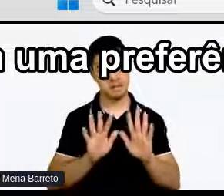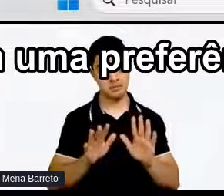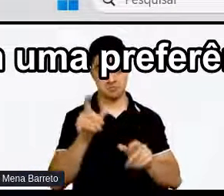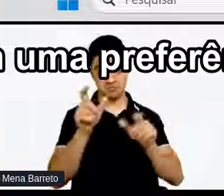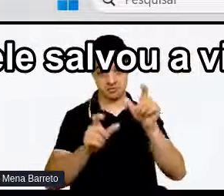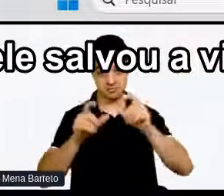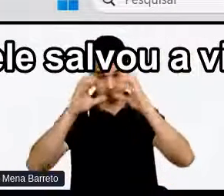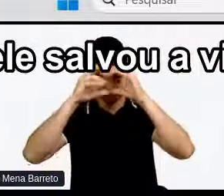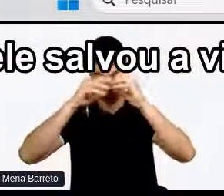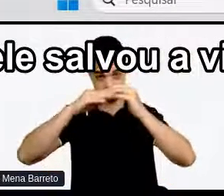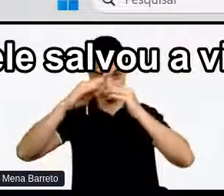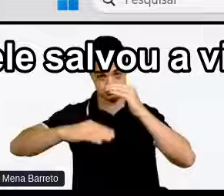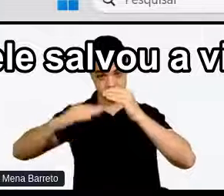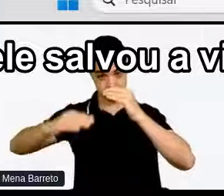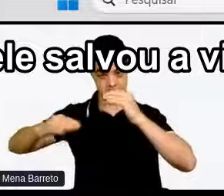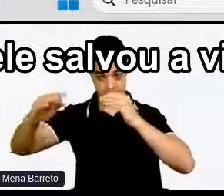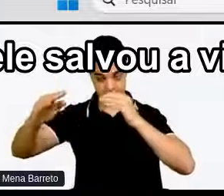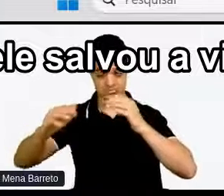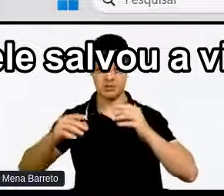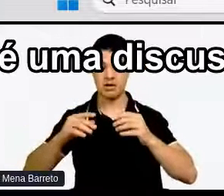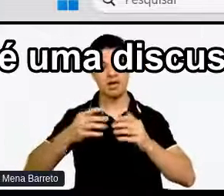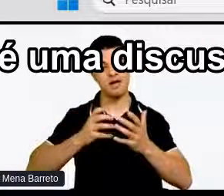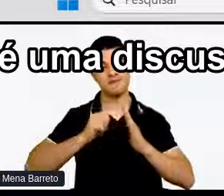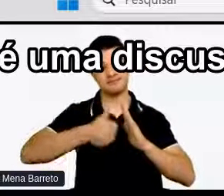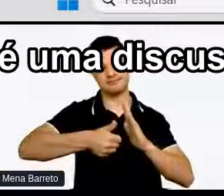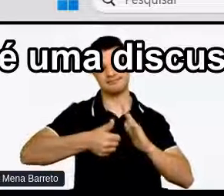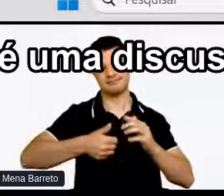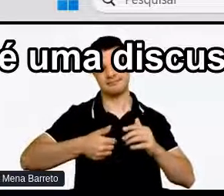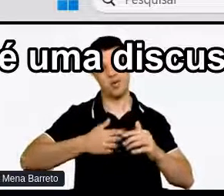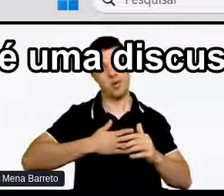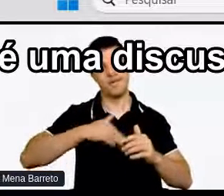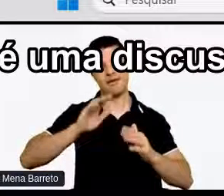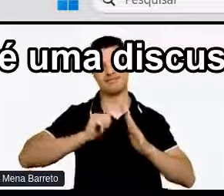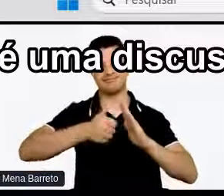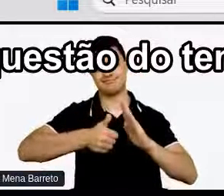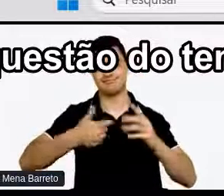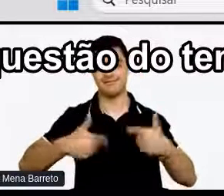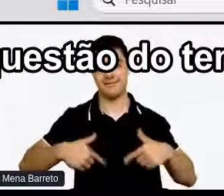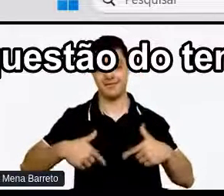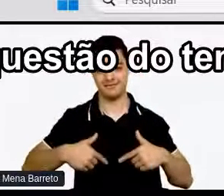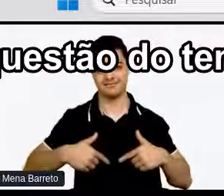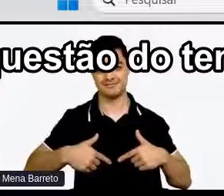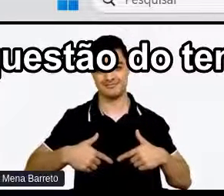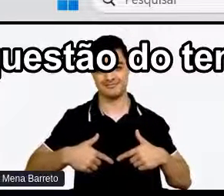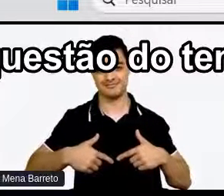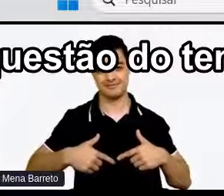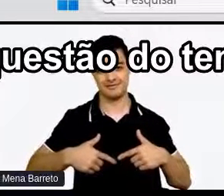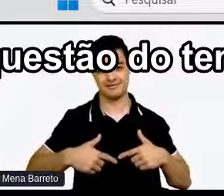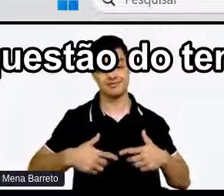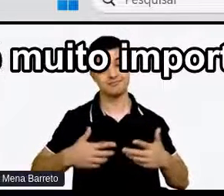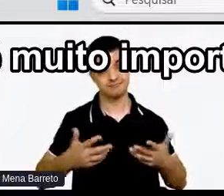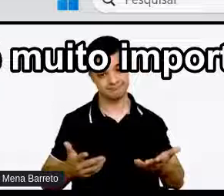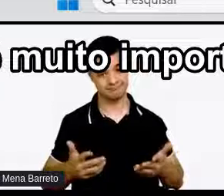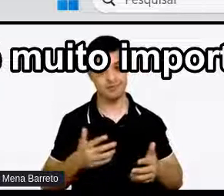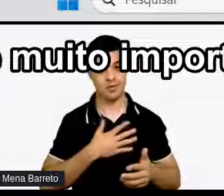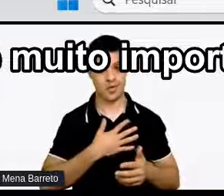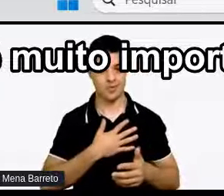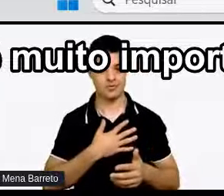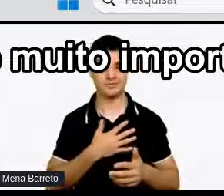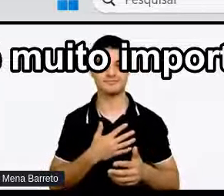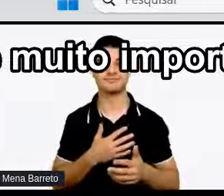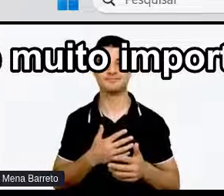tem uma preferência Para o trabalho remoto E ele salvou a vida De muita gente Então essa é uma discussão Que ela não pode parar Que pela questão do tempo Eu não vou fazer aqui